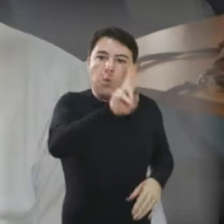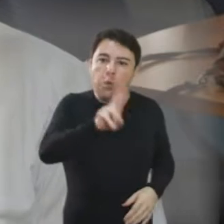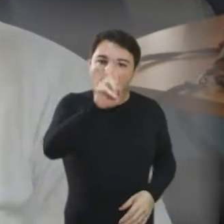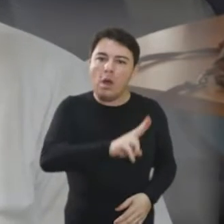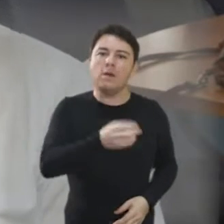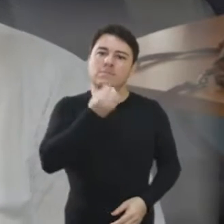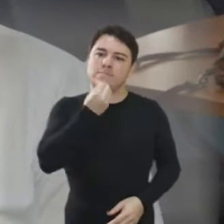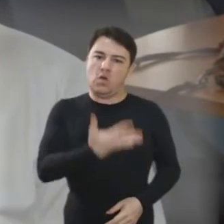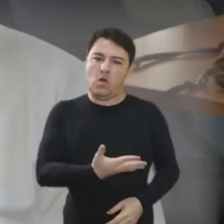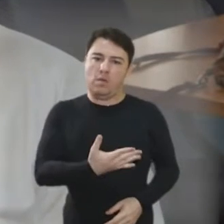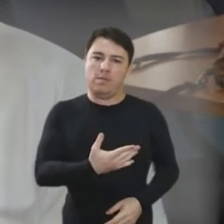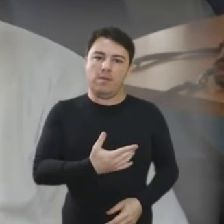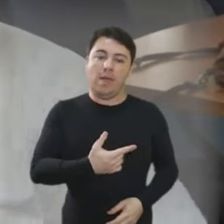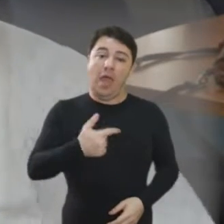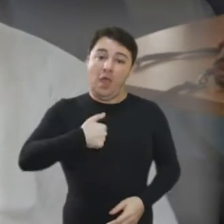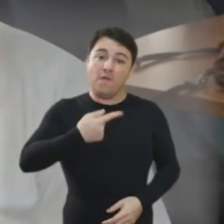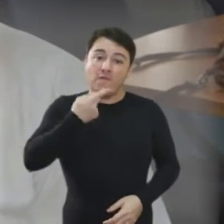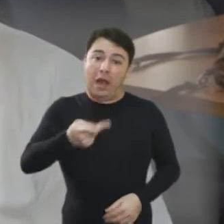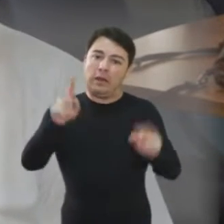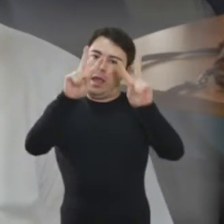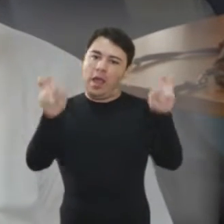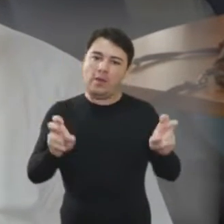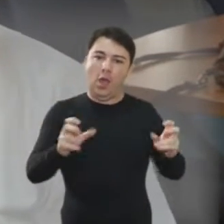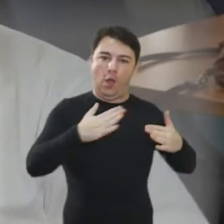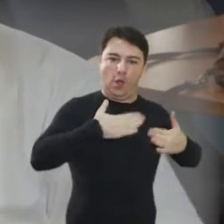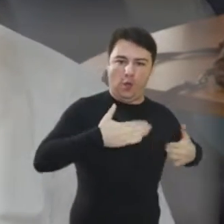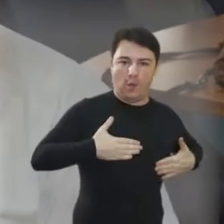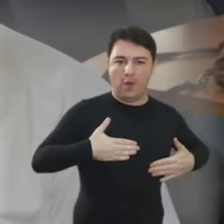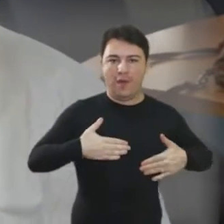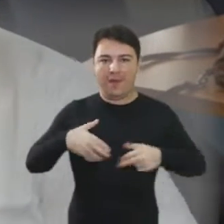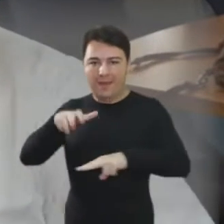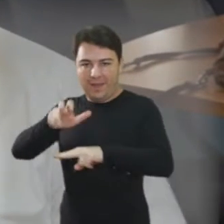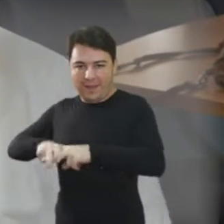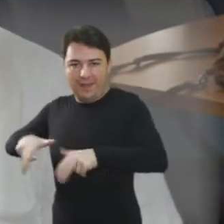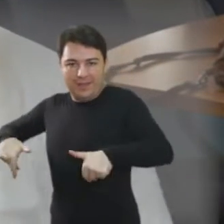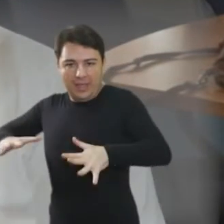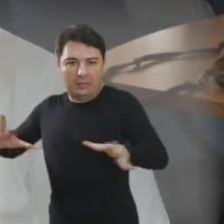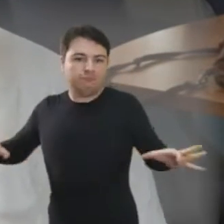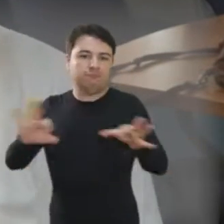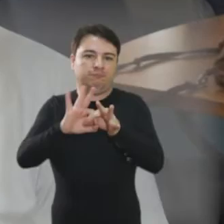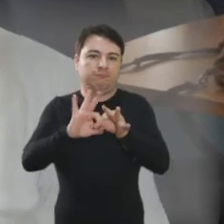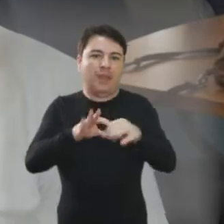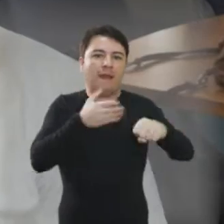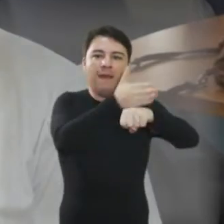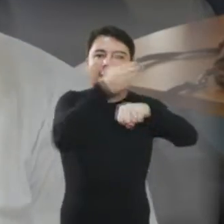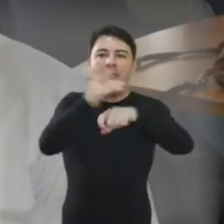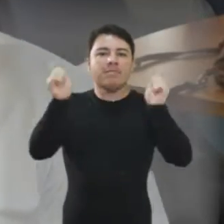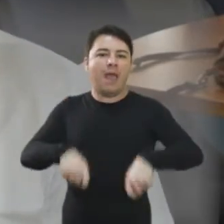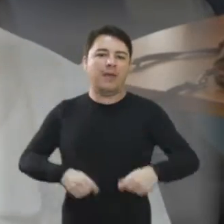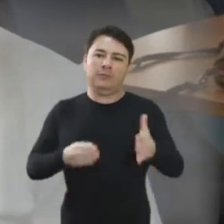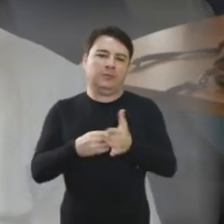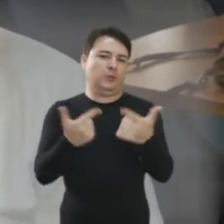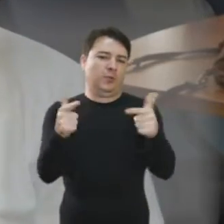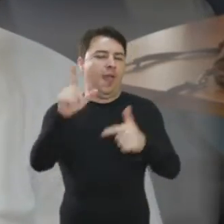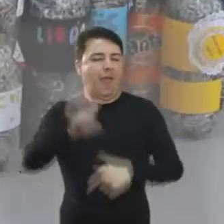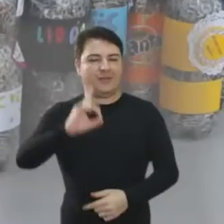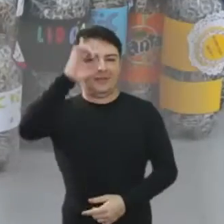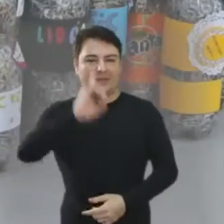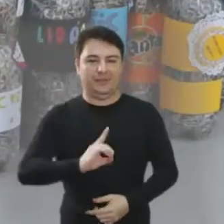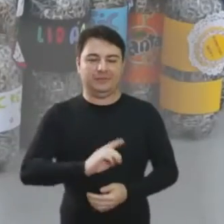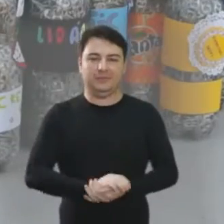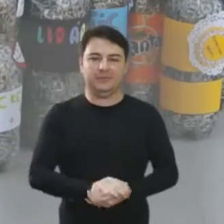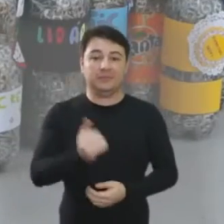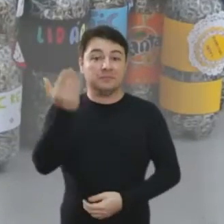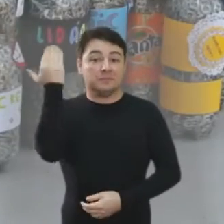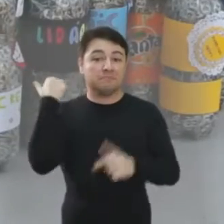um dia, né? Porque eu falo que a cadeira é a extensão do seu corpo, né? É o seu garantido, o seu direito de ir e vir, sem alguma barreira.